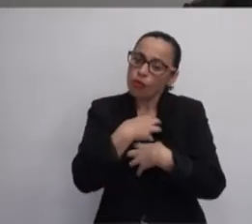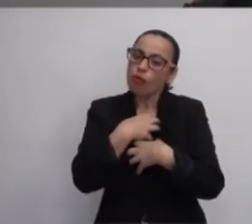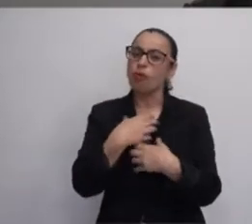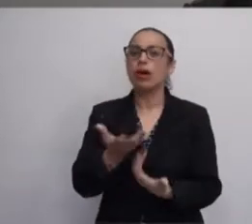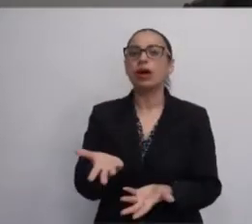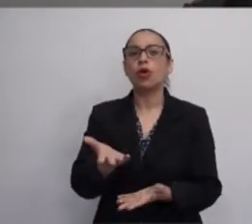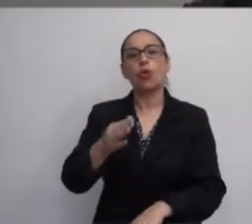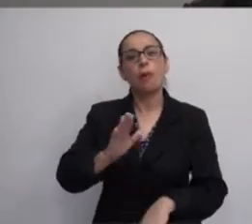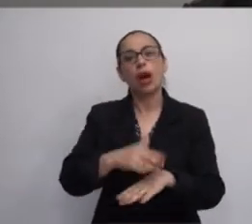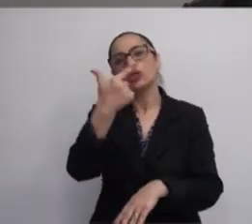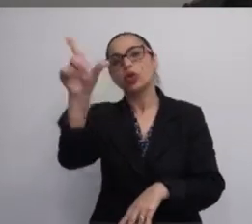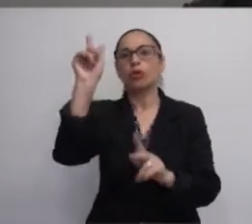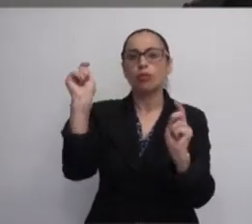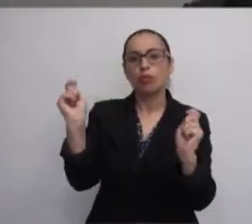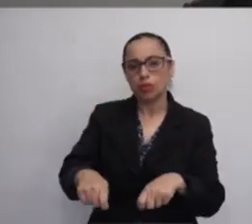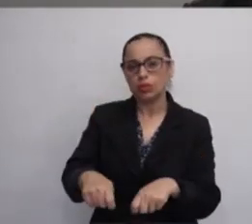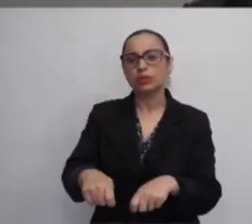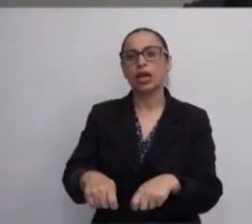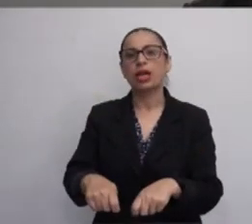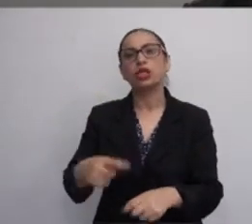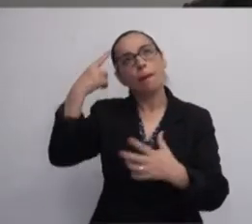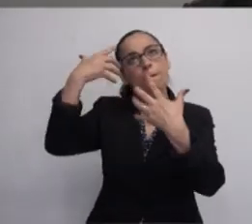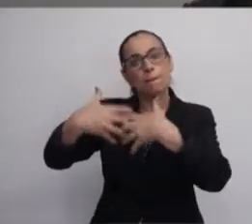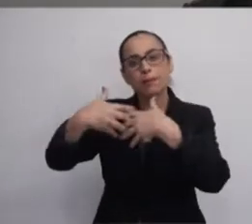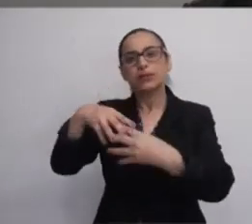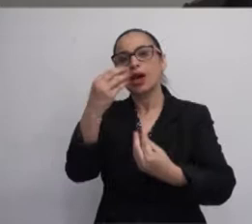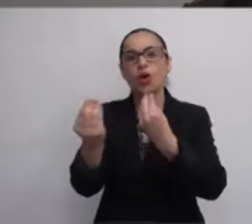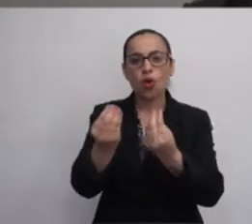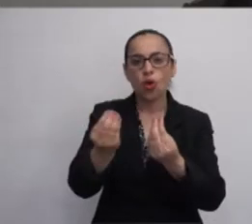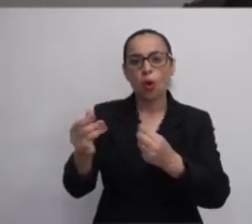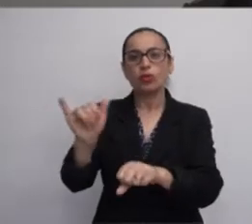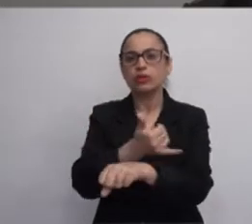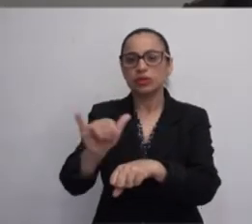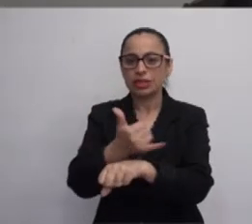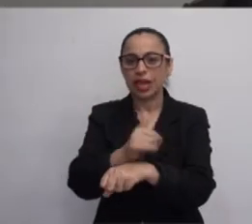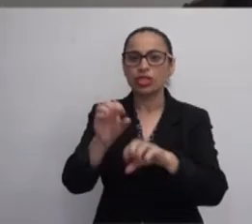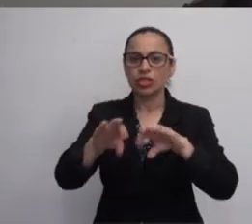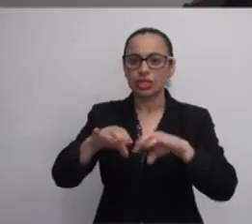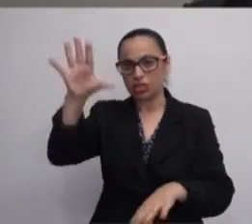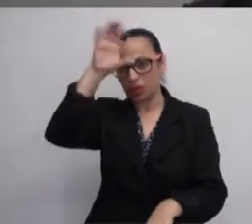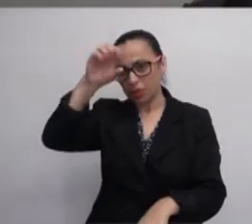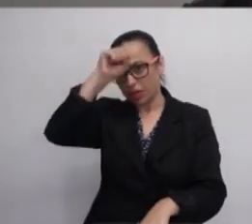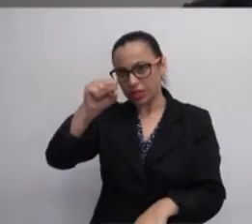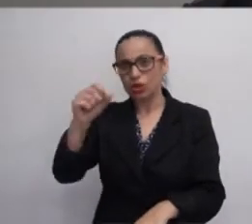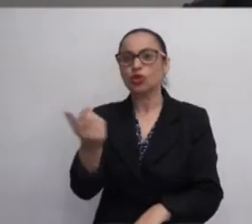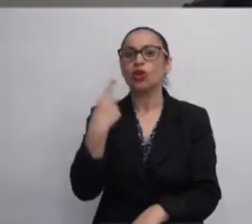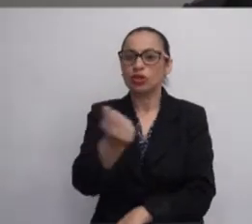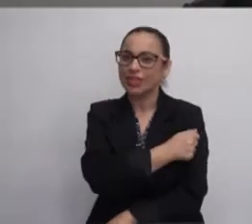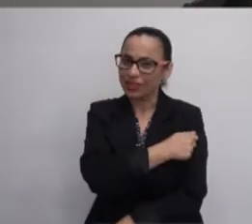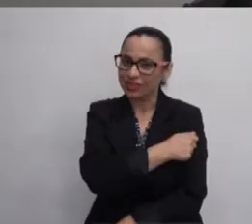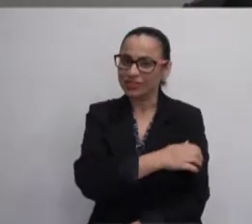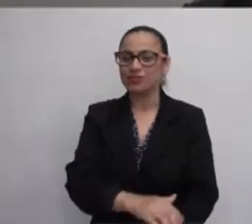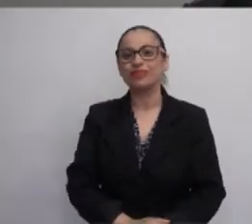uma possibilidade de pensar as estratégias de ensino e aprendizagem dos nossos alunos.